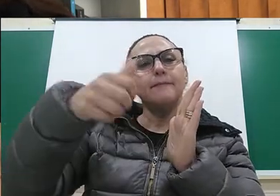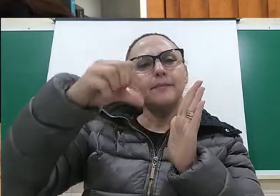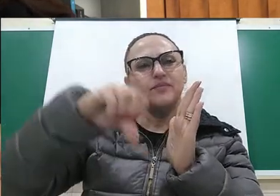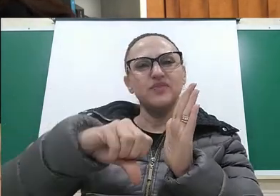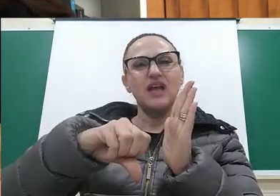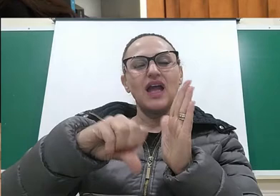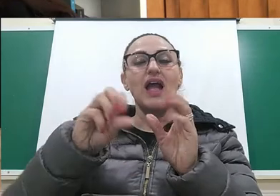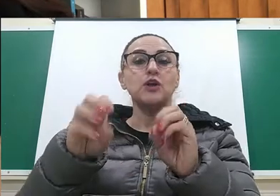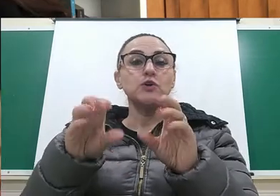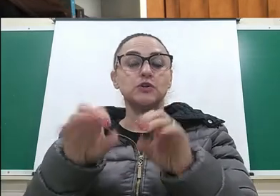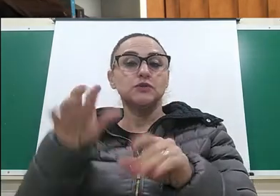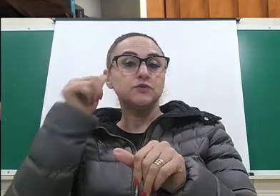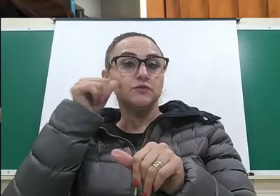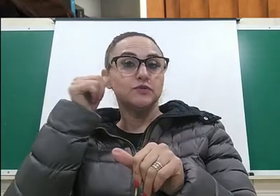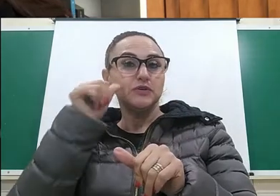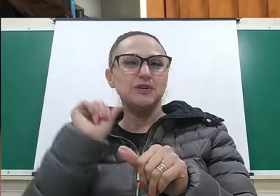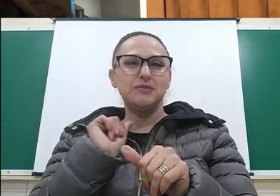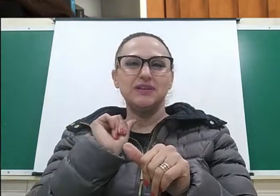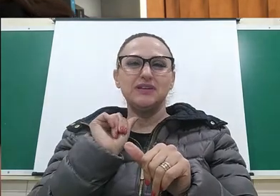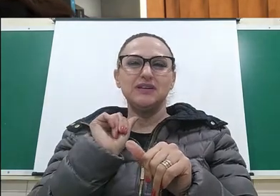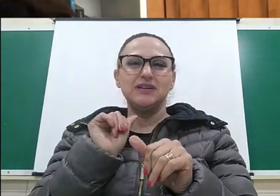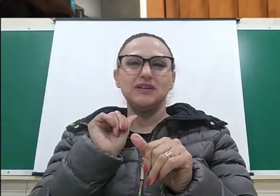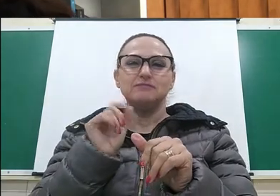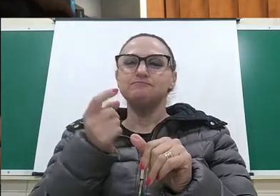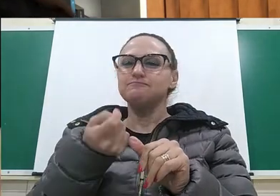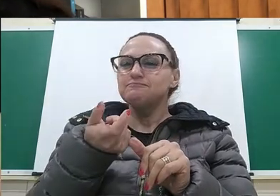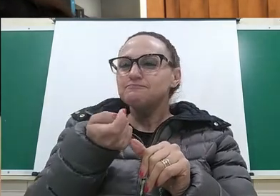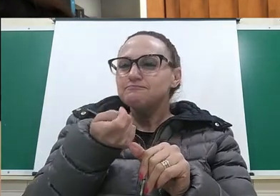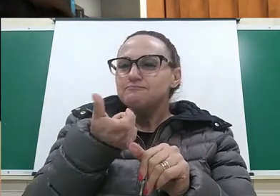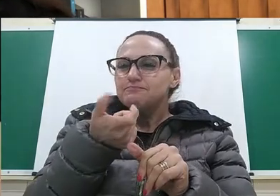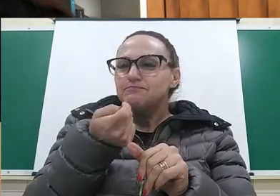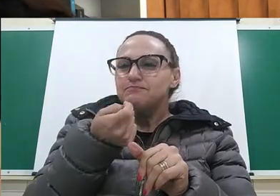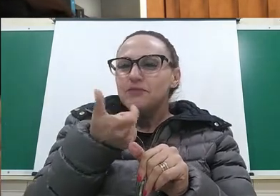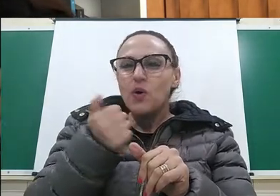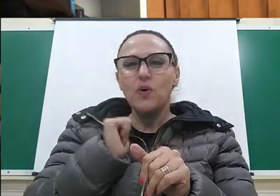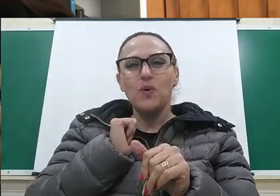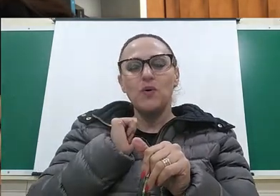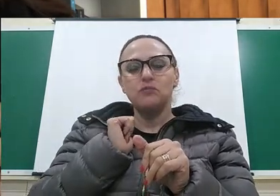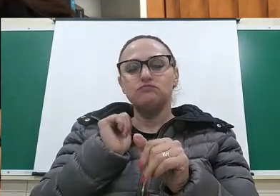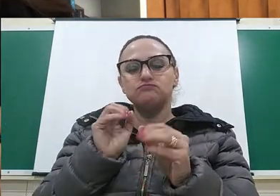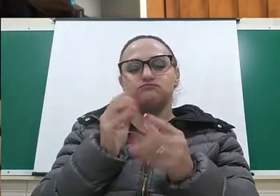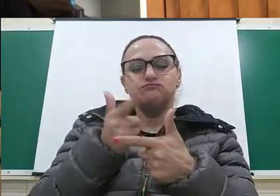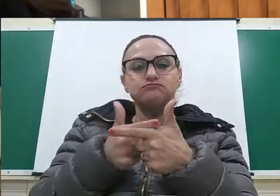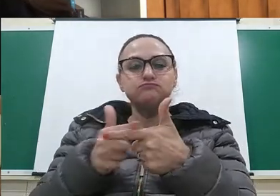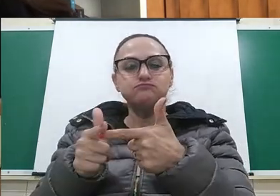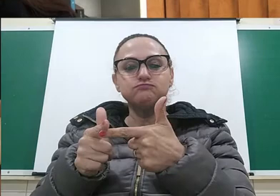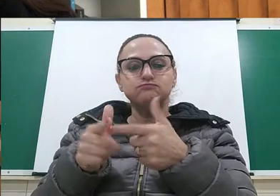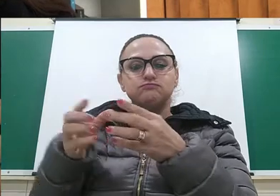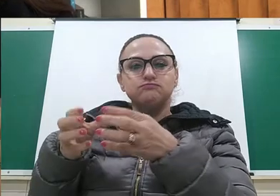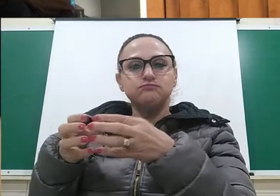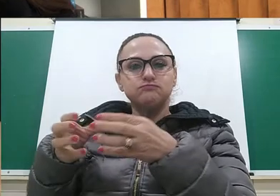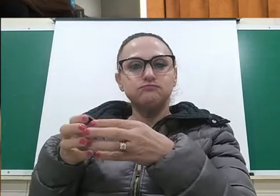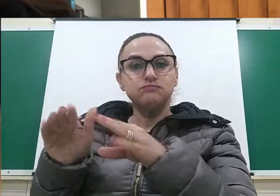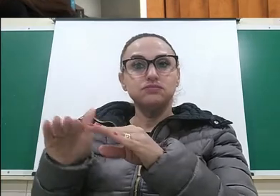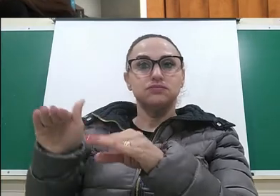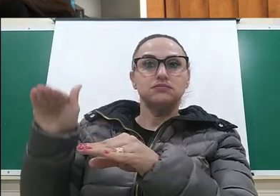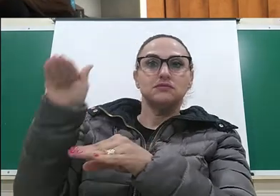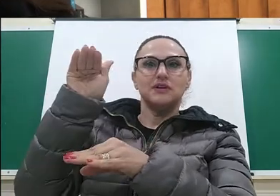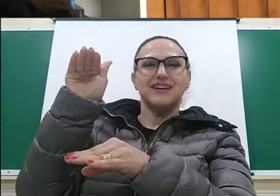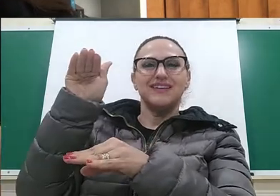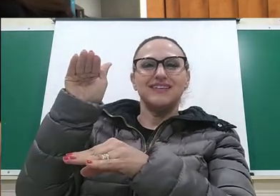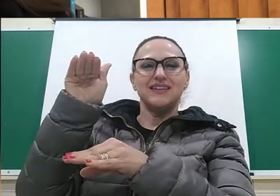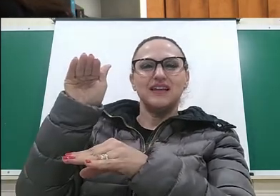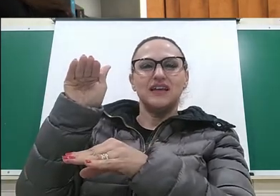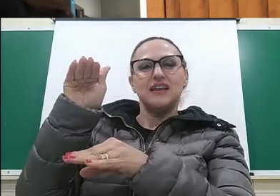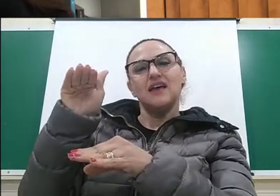a educação feminina era restrita, nas famílias de classes altas, a uma educação